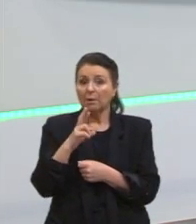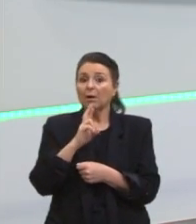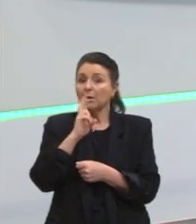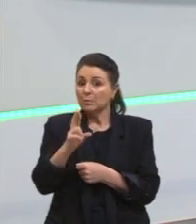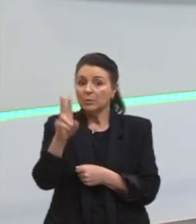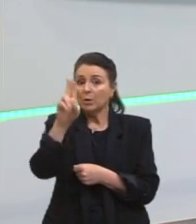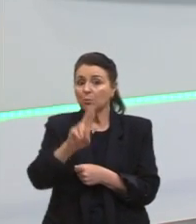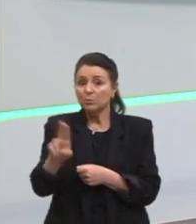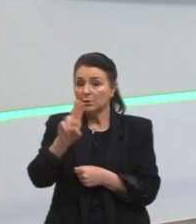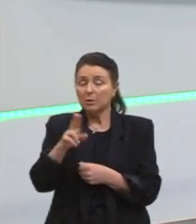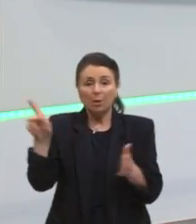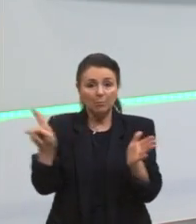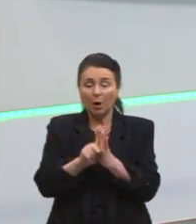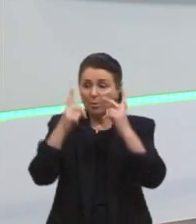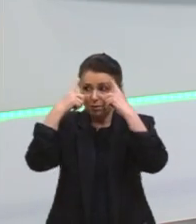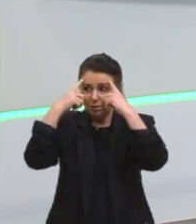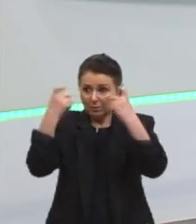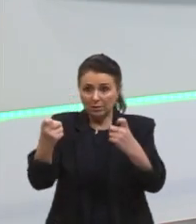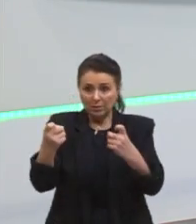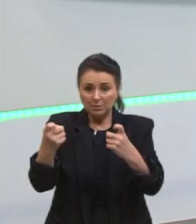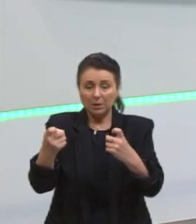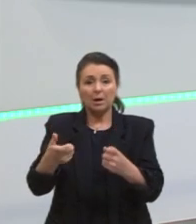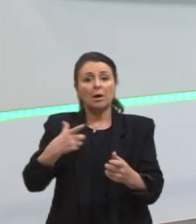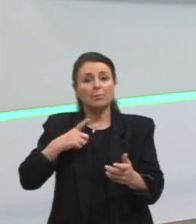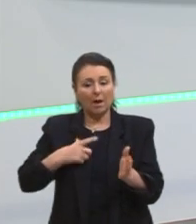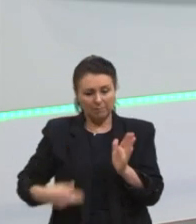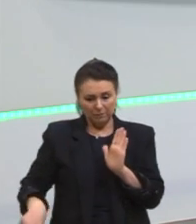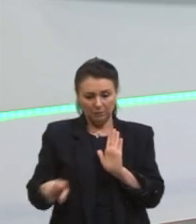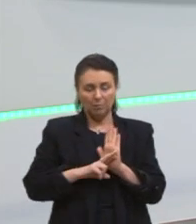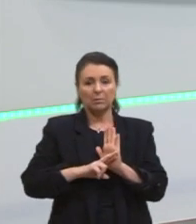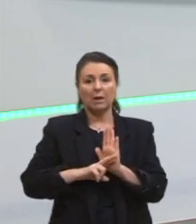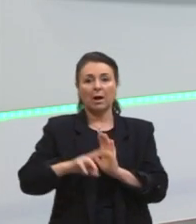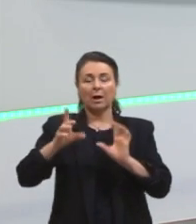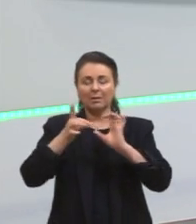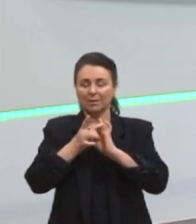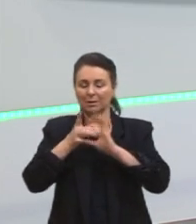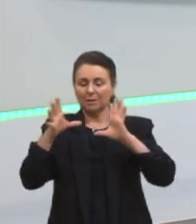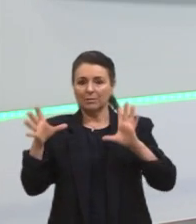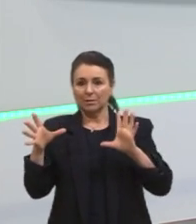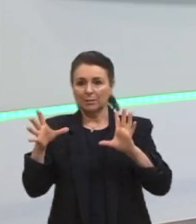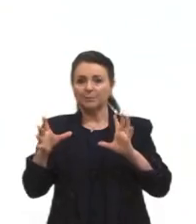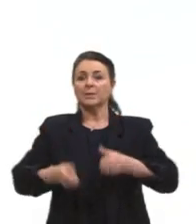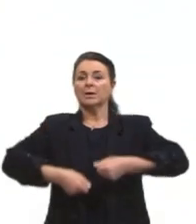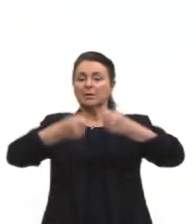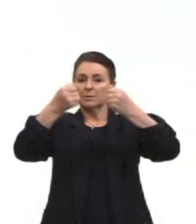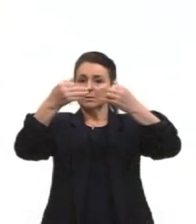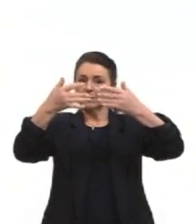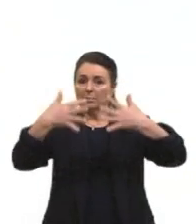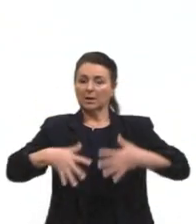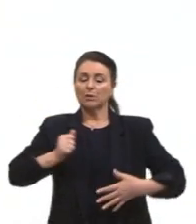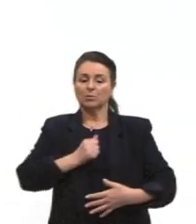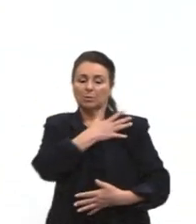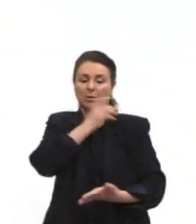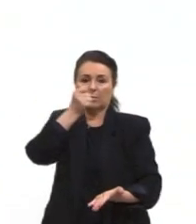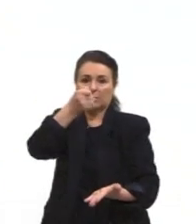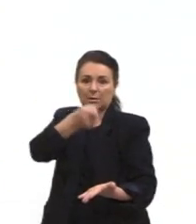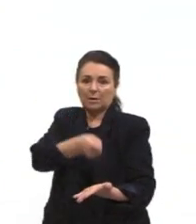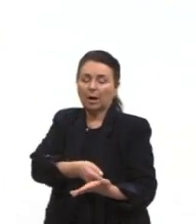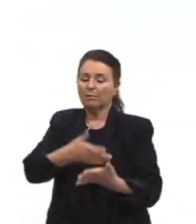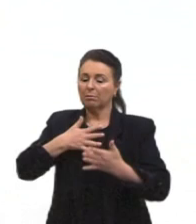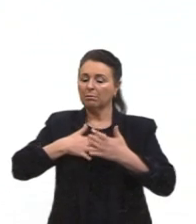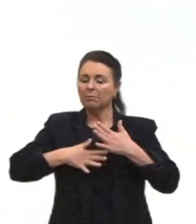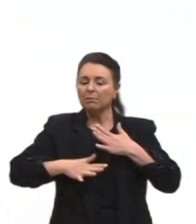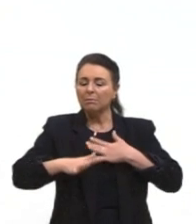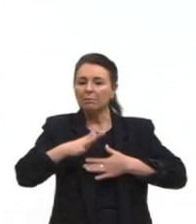violência para tentar o quê? Reestabelecer a democracia. Se fala, por exemplo, que a ditadura militar foi branda, teve